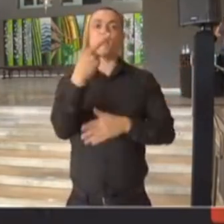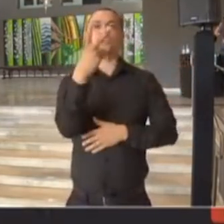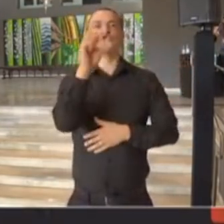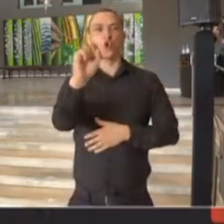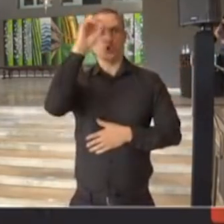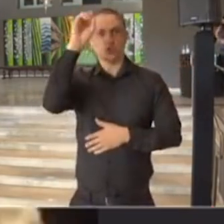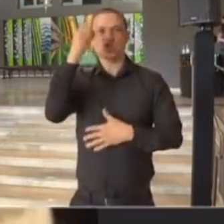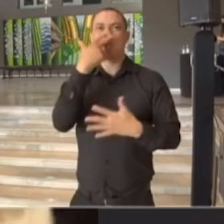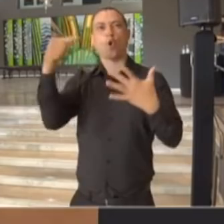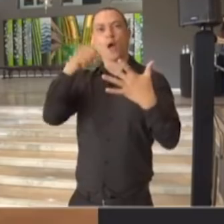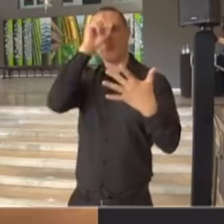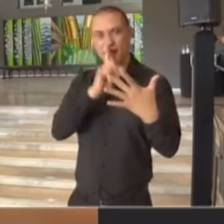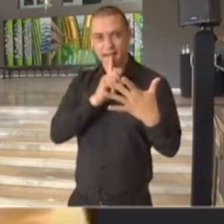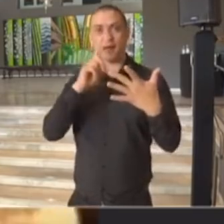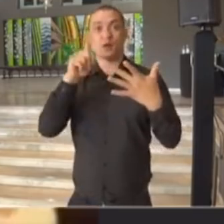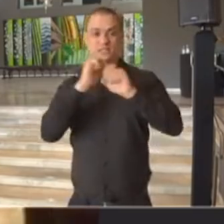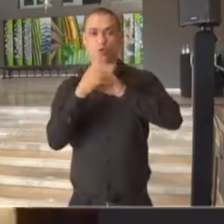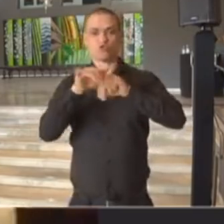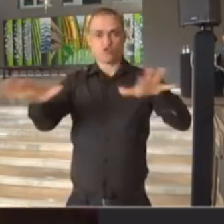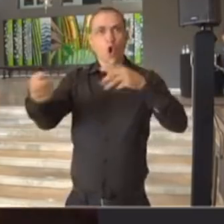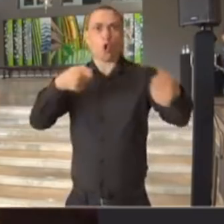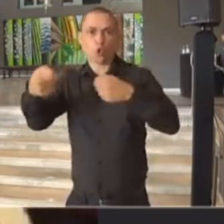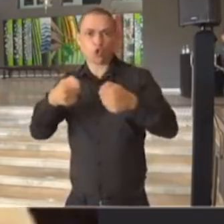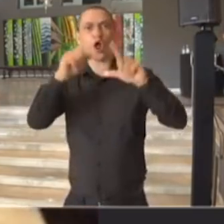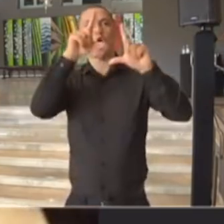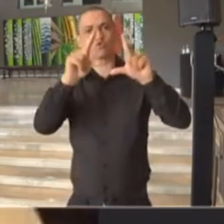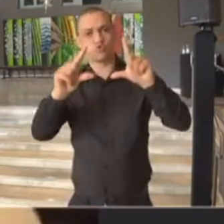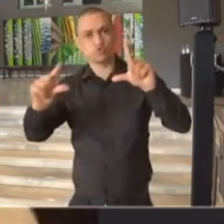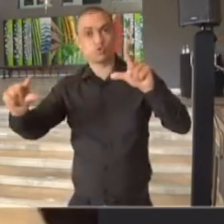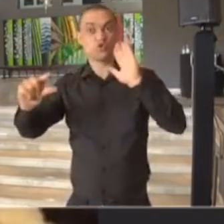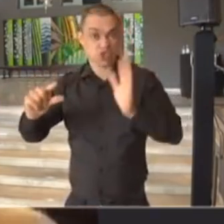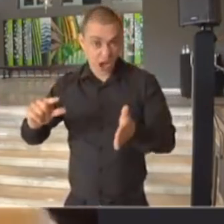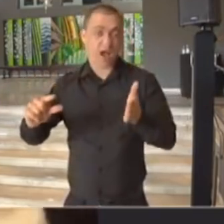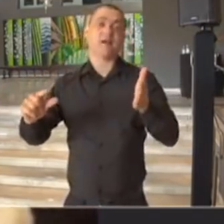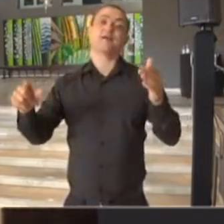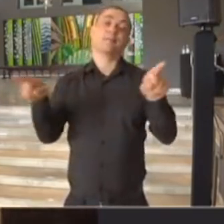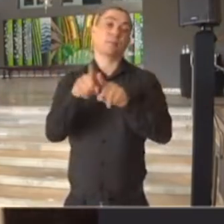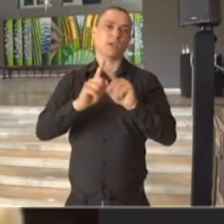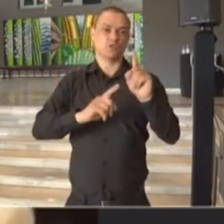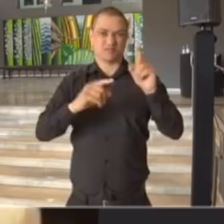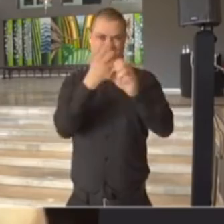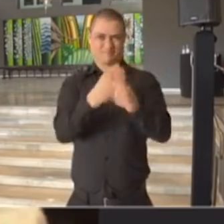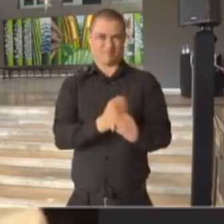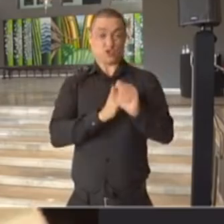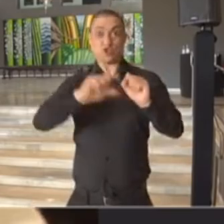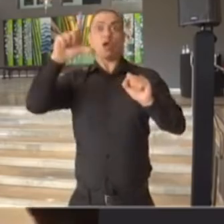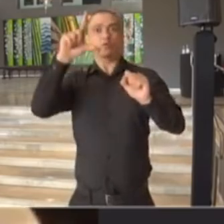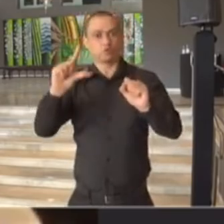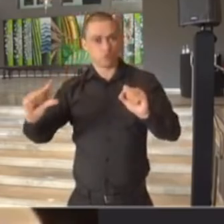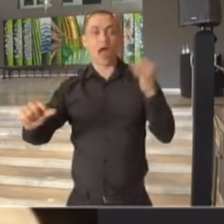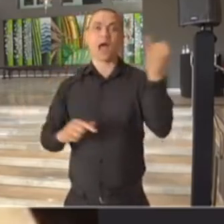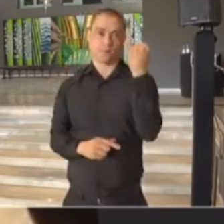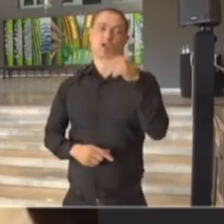dias no amarelo, que a epidemia esteja já numa situação de controle, que já esteja com os indicadores decrescentes, e é